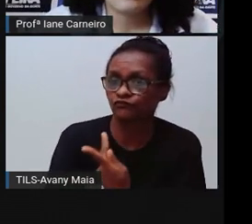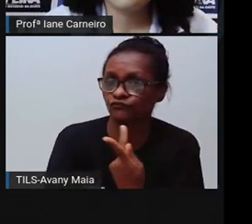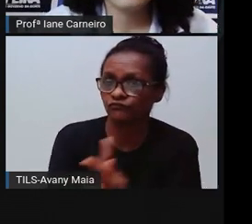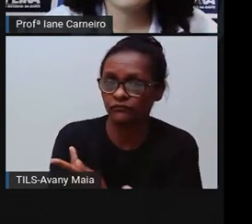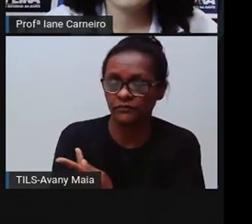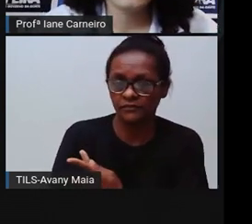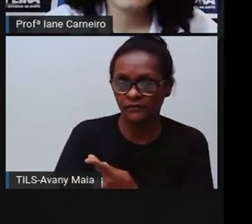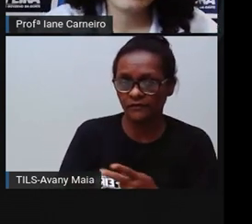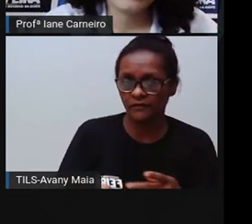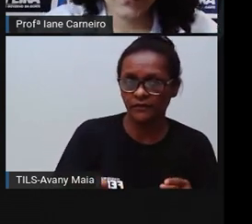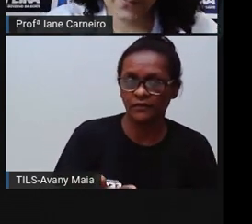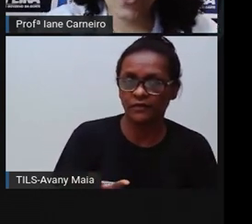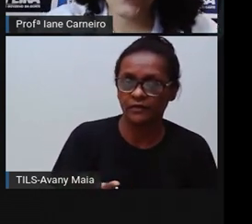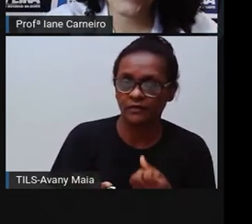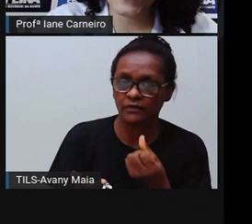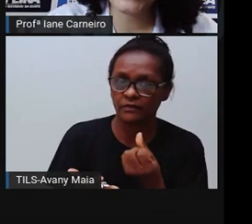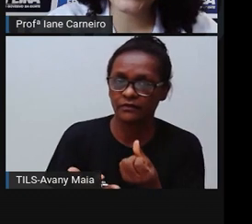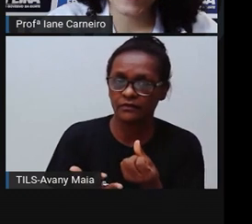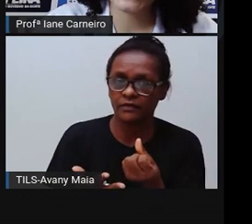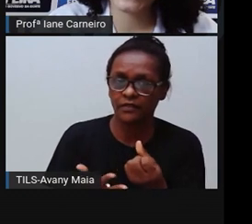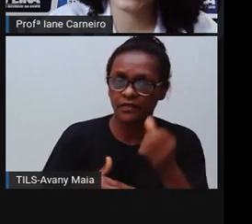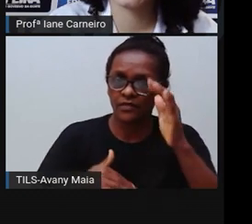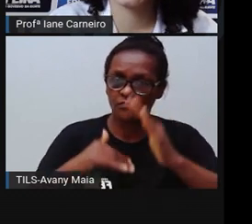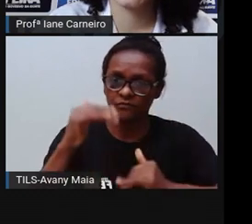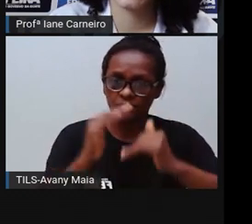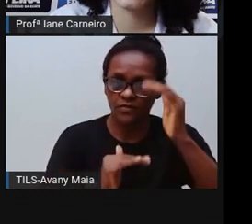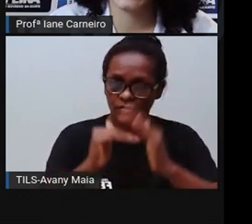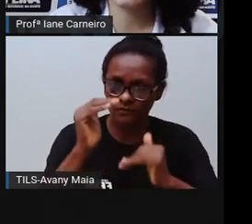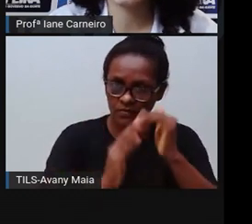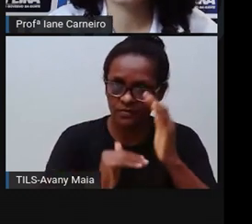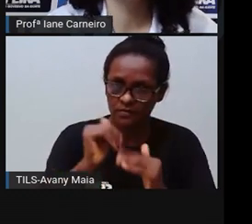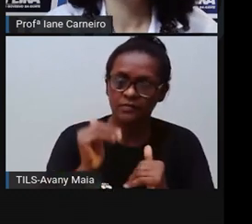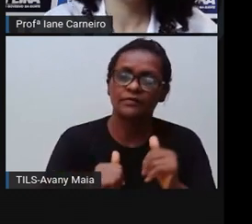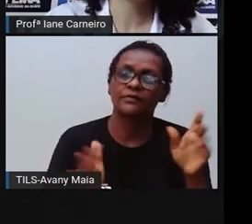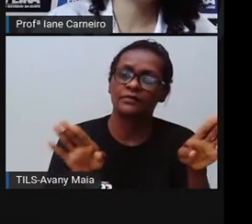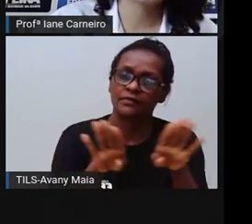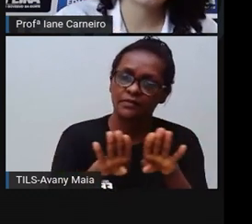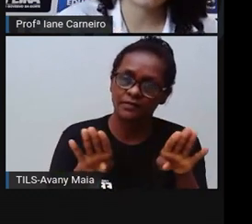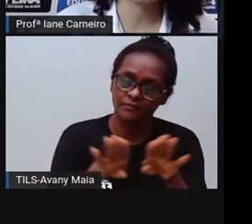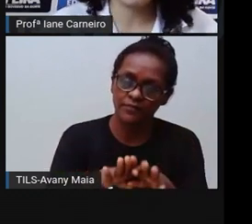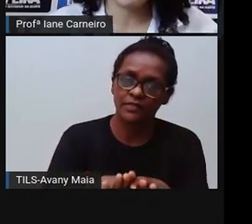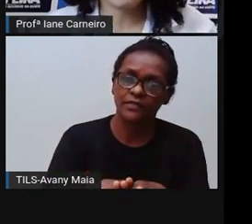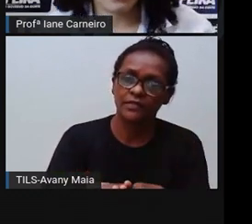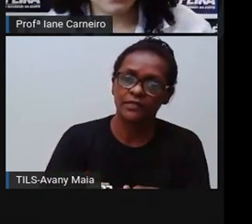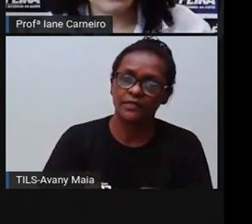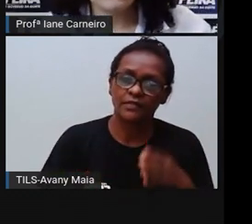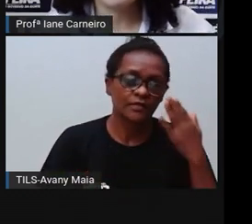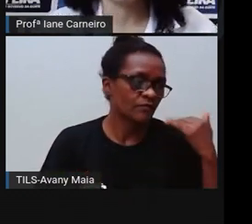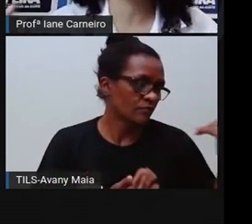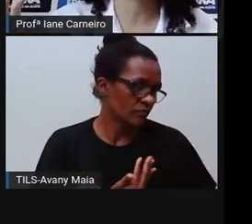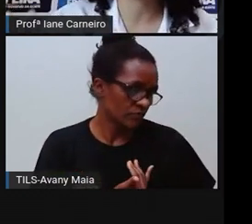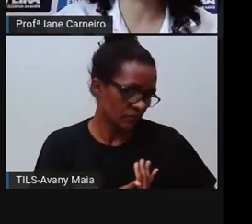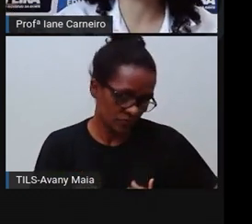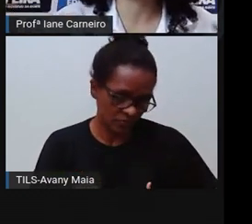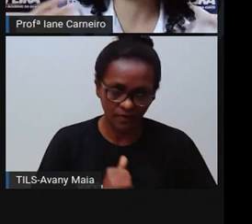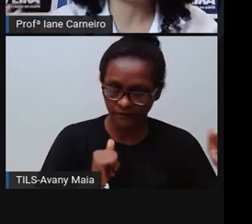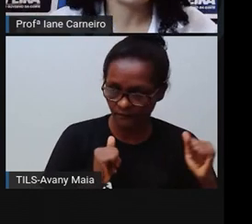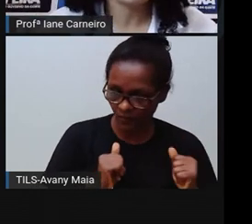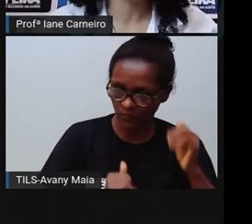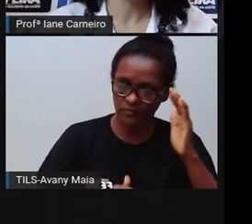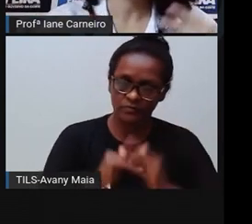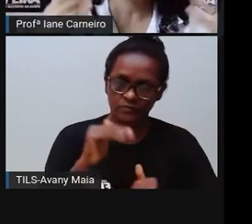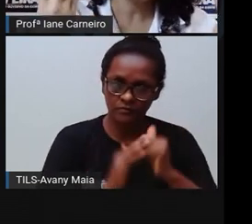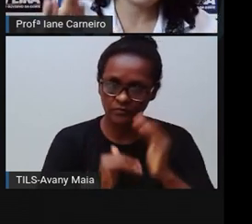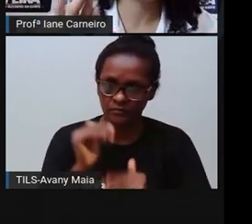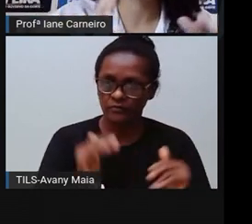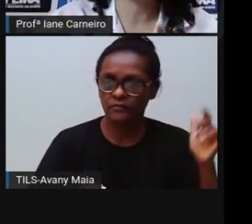à profissionalização, né? Então, quando você é adolescente, né? Você tem direito